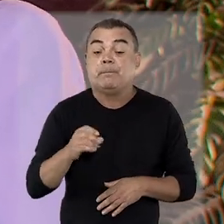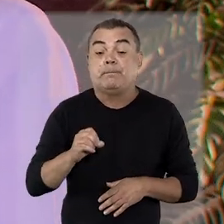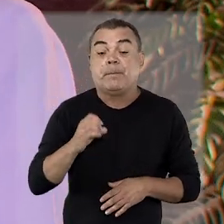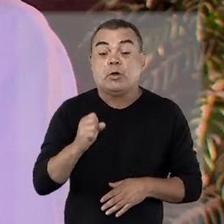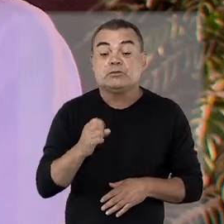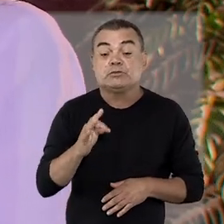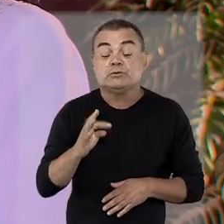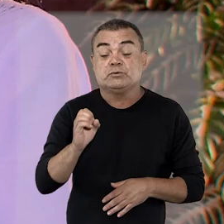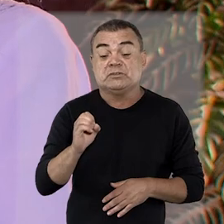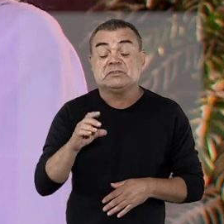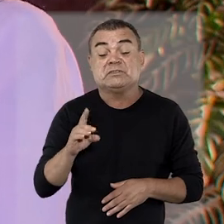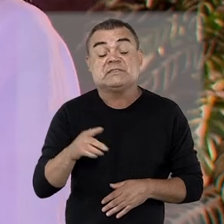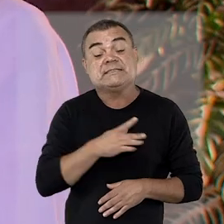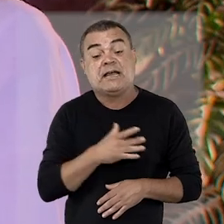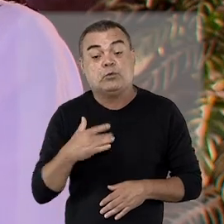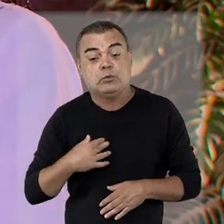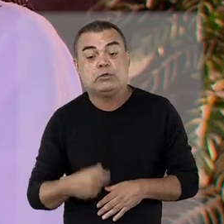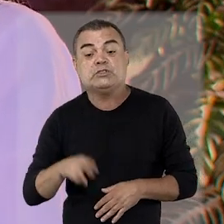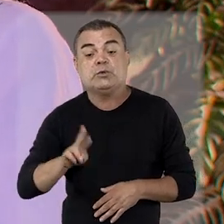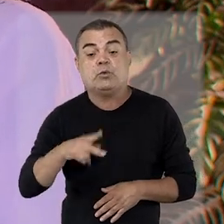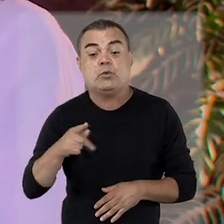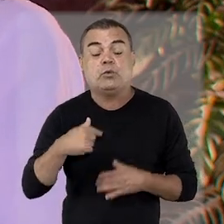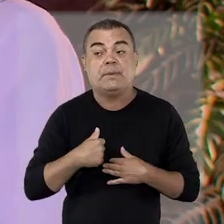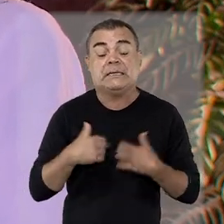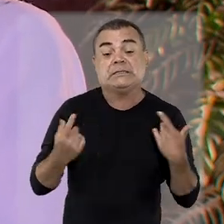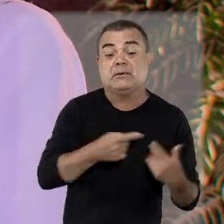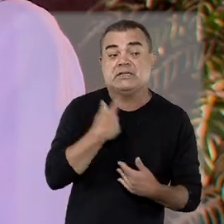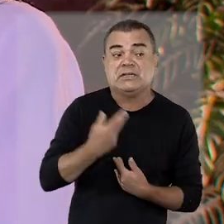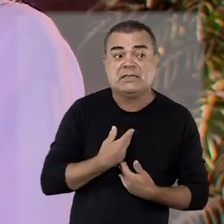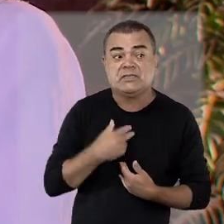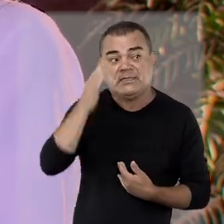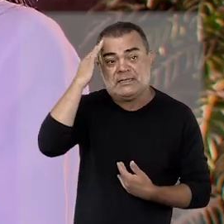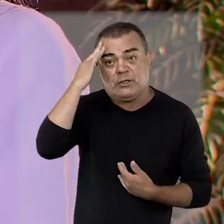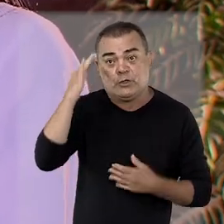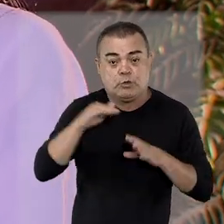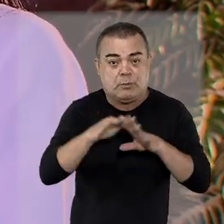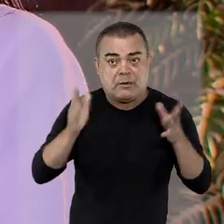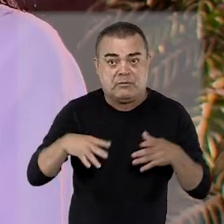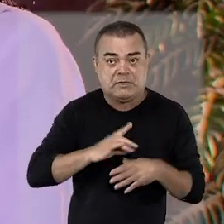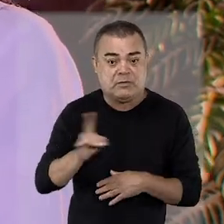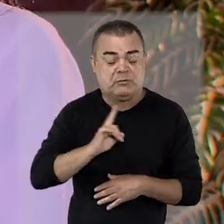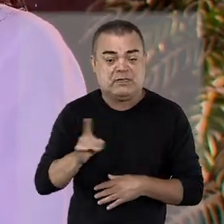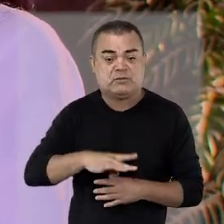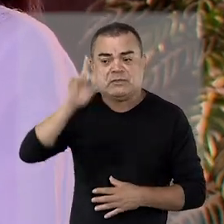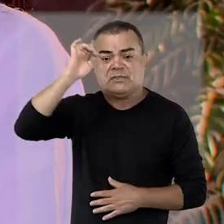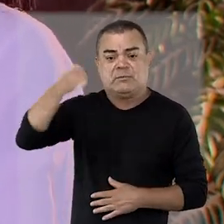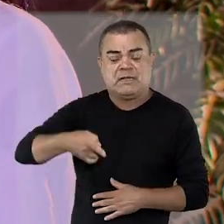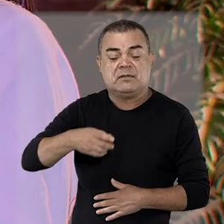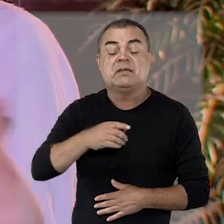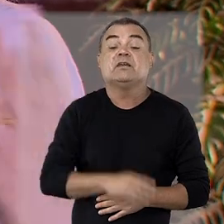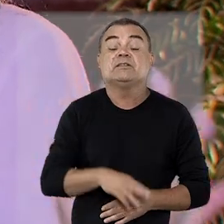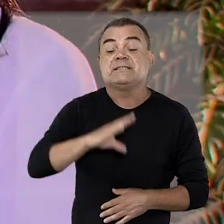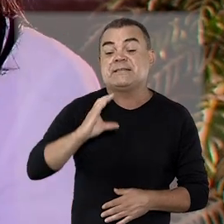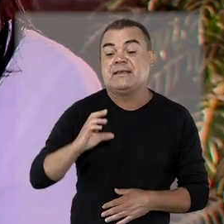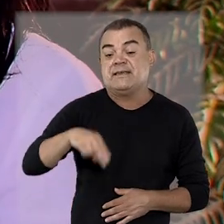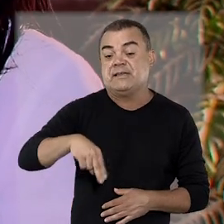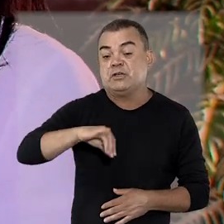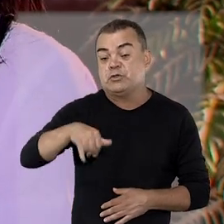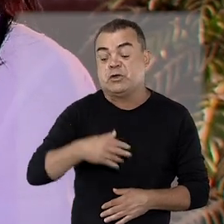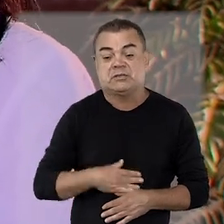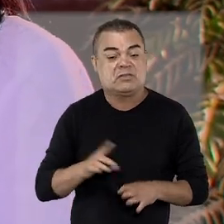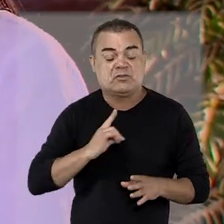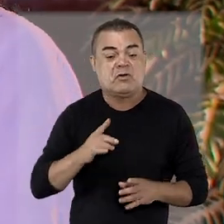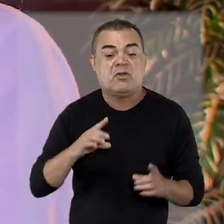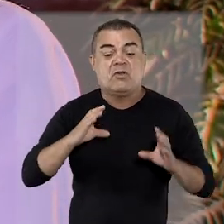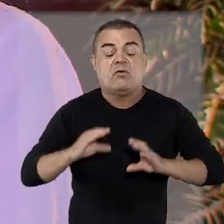saúde, que para ele era uma dificuldade marcar uma consulta. Então, foi aí que a gente entendeu que o balcão virtual não era só mais uma determinação do